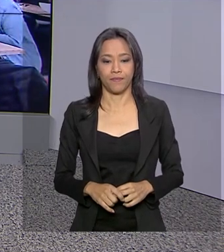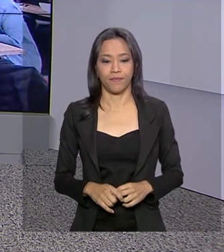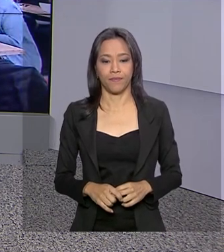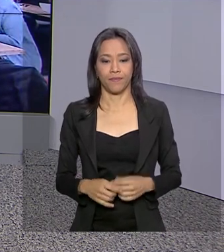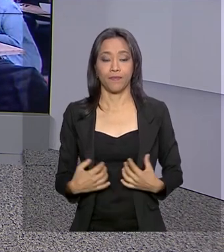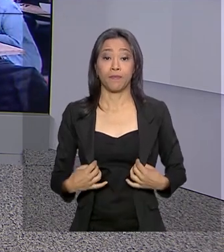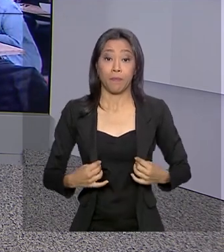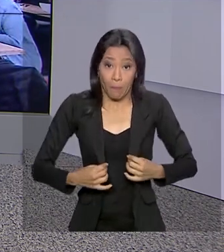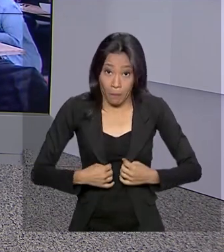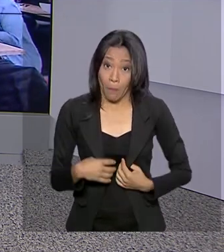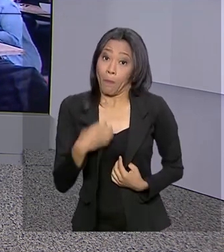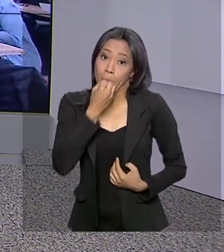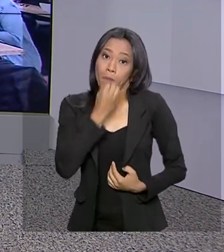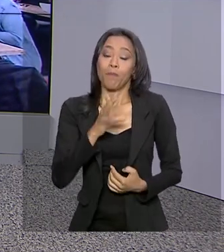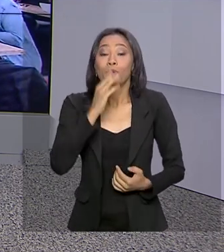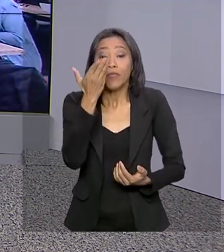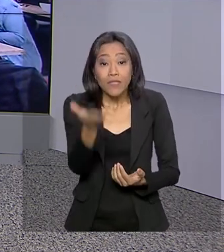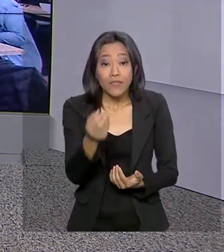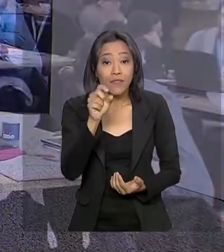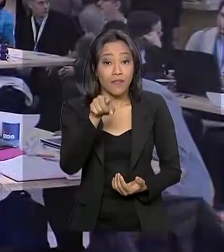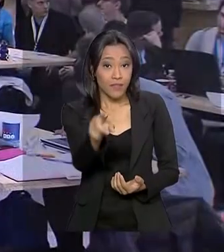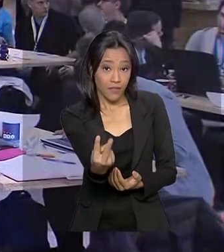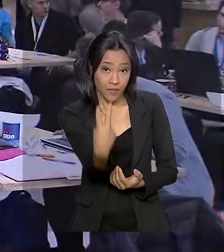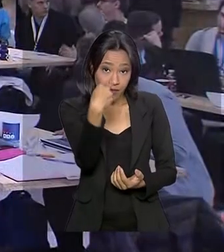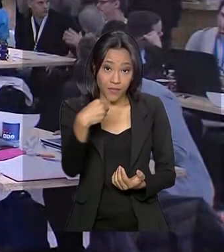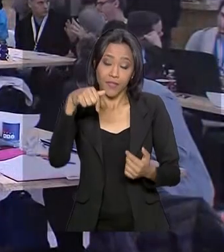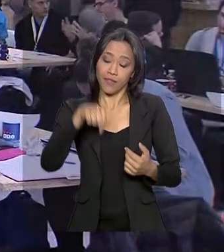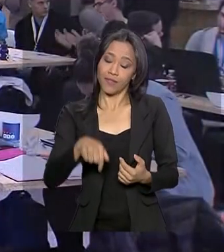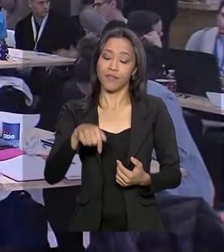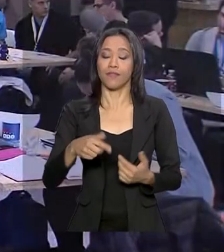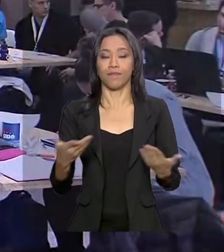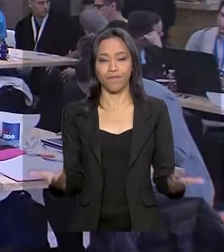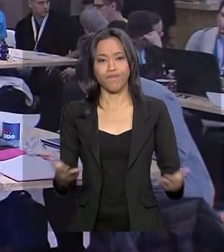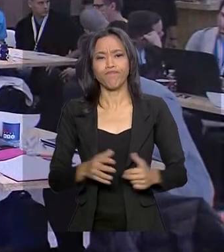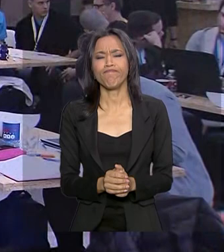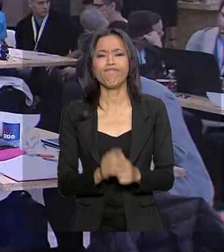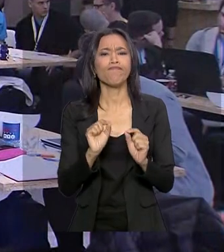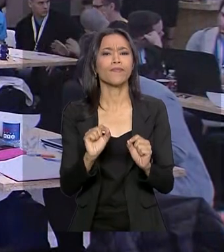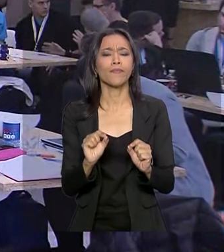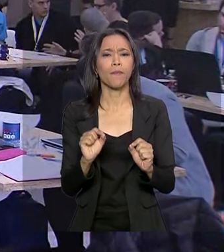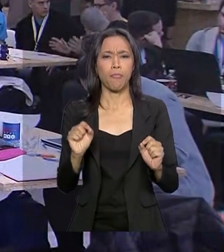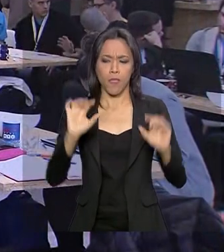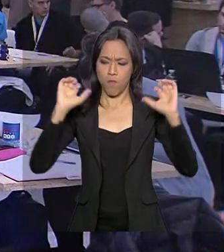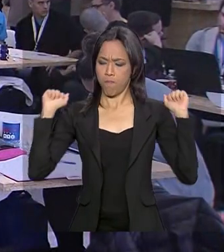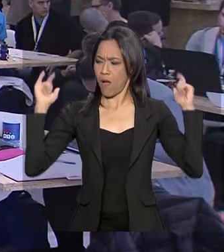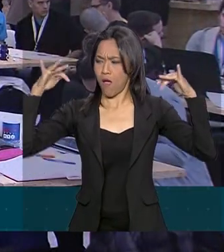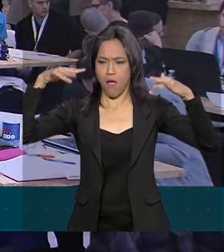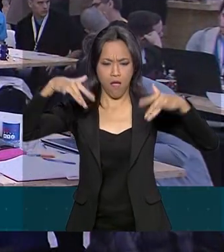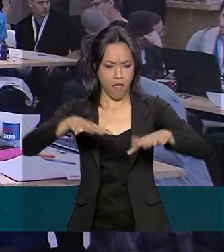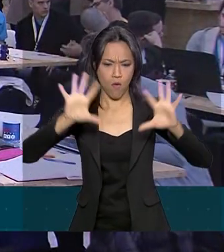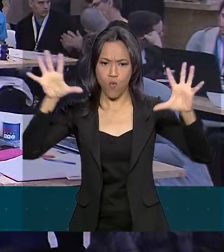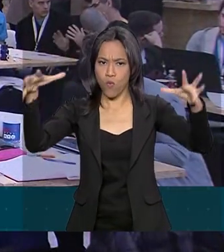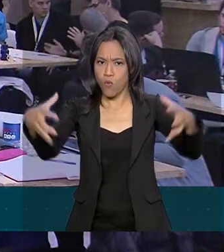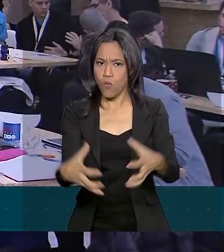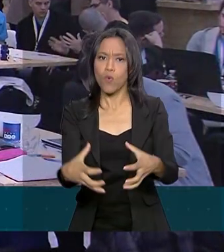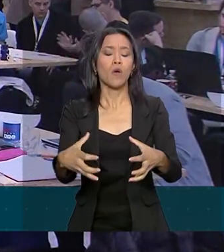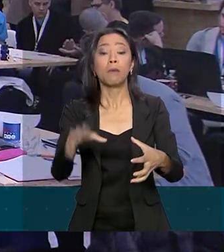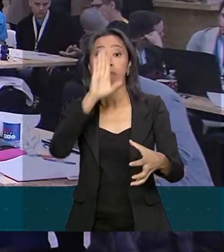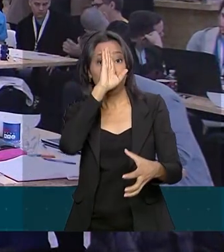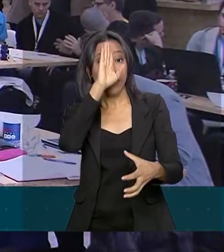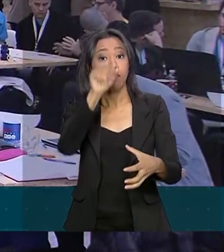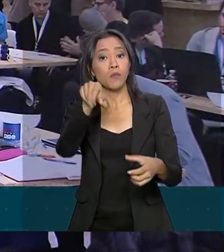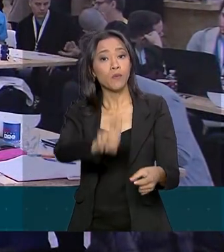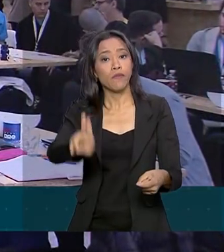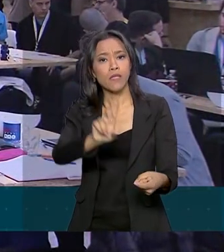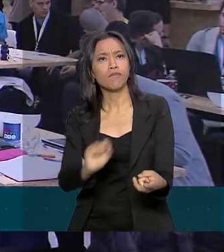Bom dia, Mara. Bom dia a você que acompanha o Brasil em Dia. O CIMESP reúne as principais universidades